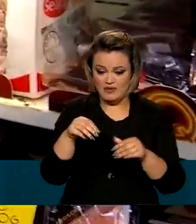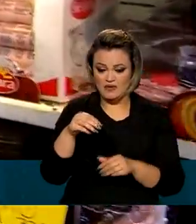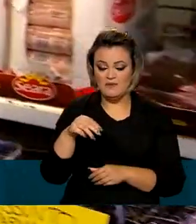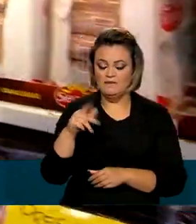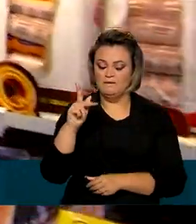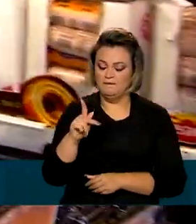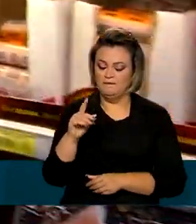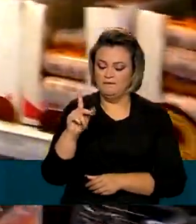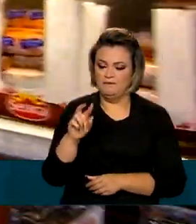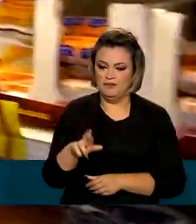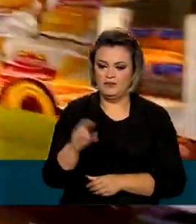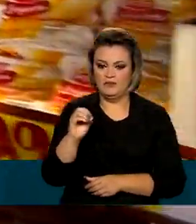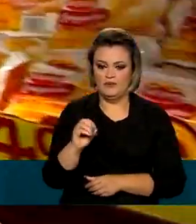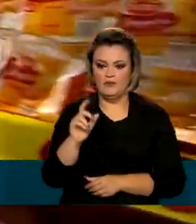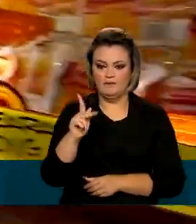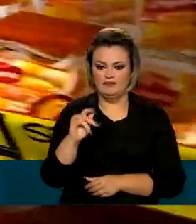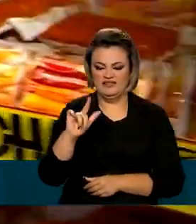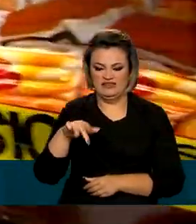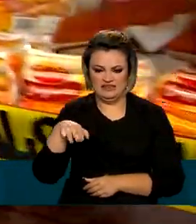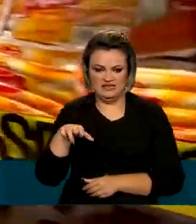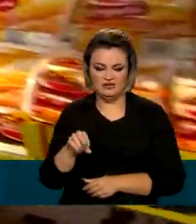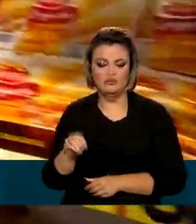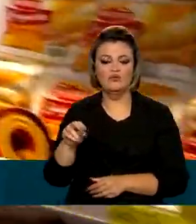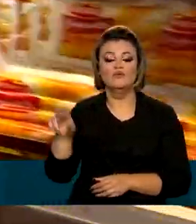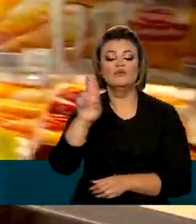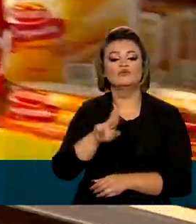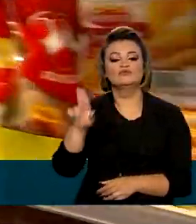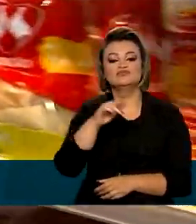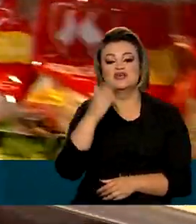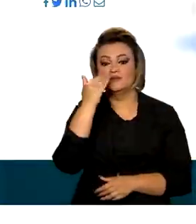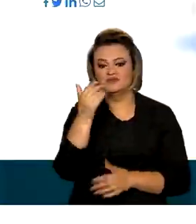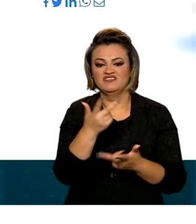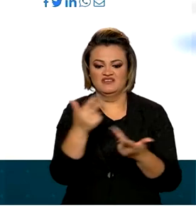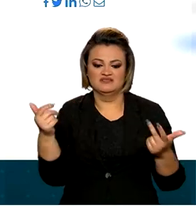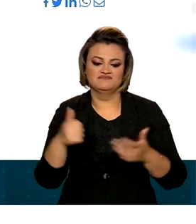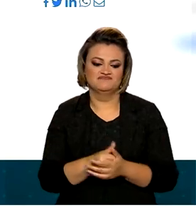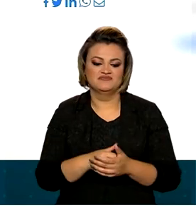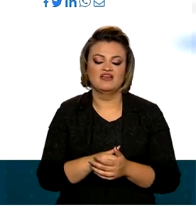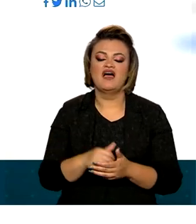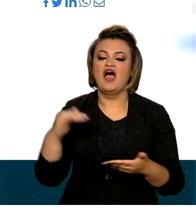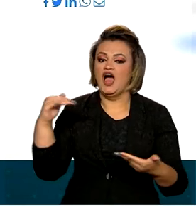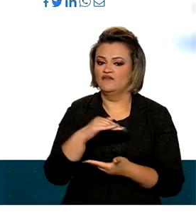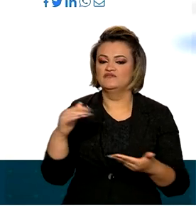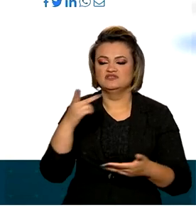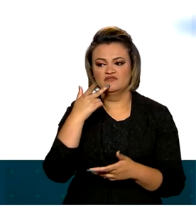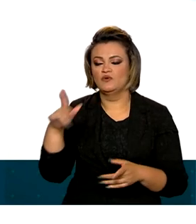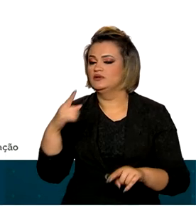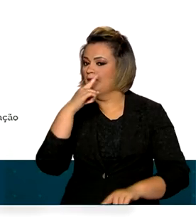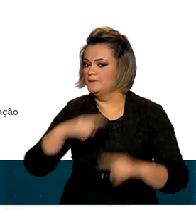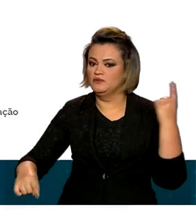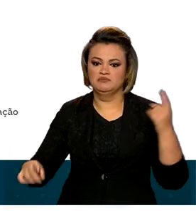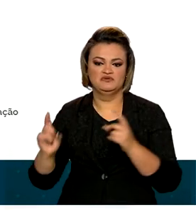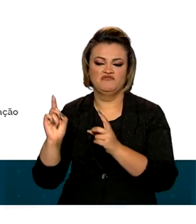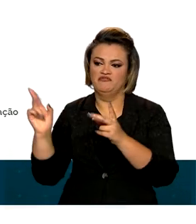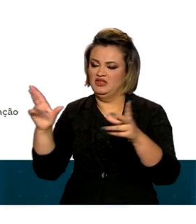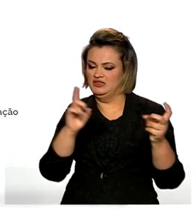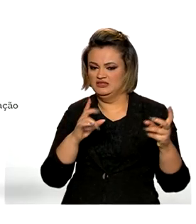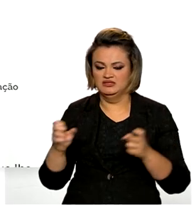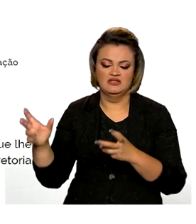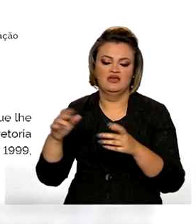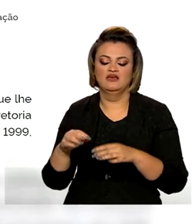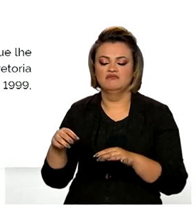propilenoglicol, é vastamente utilizada na indústria de alimentos. A Anvisa proibiu a comercialização, distribuição,